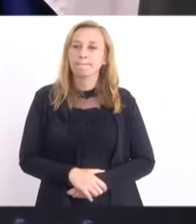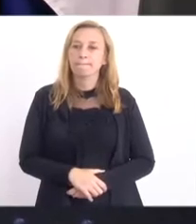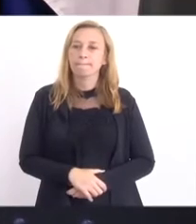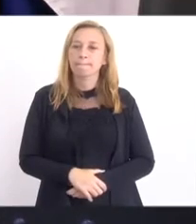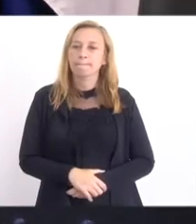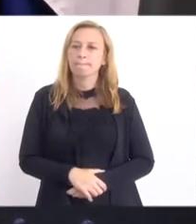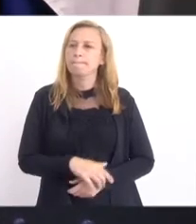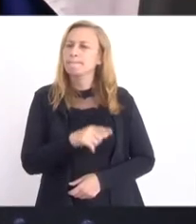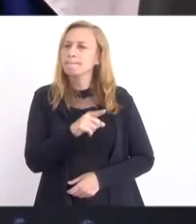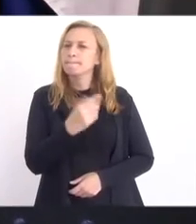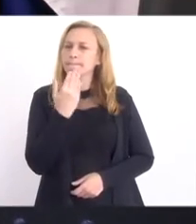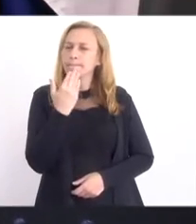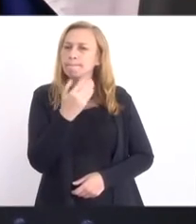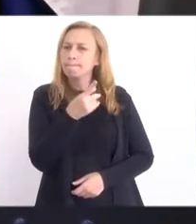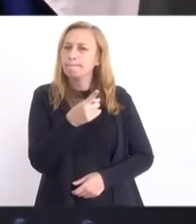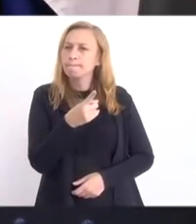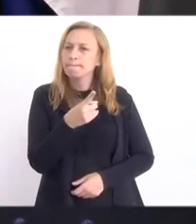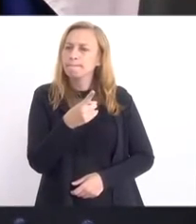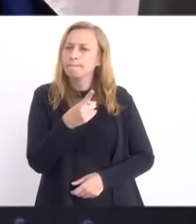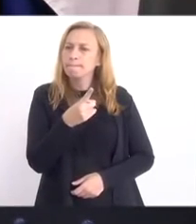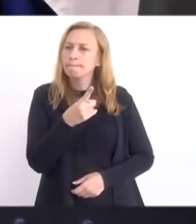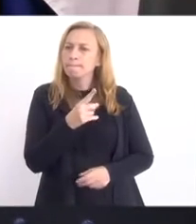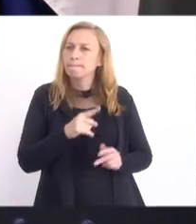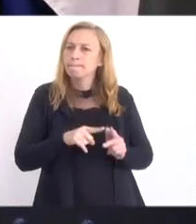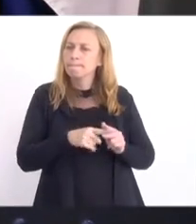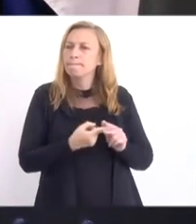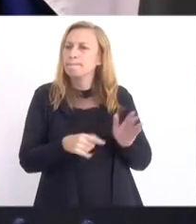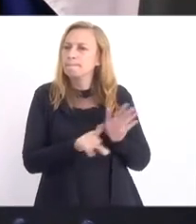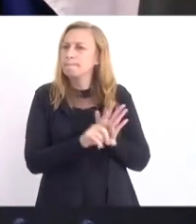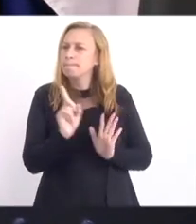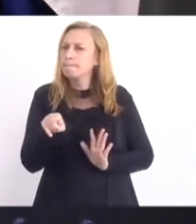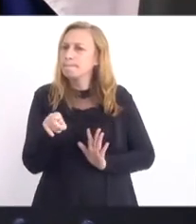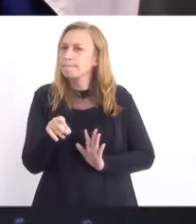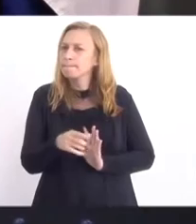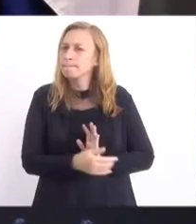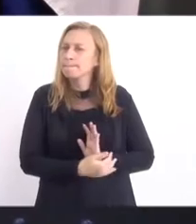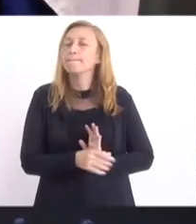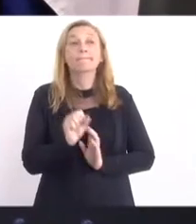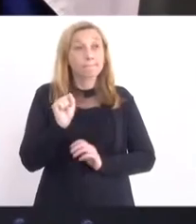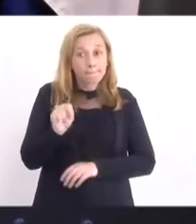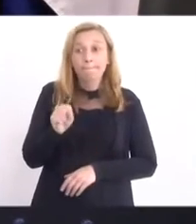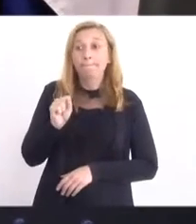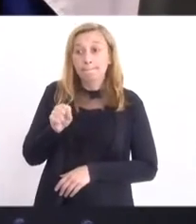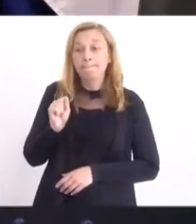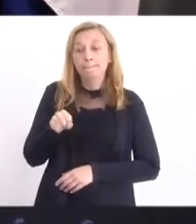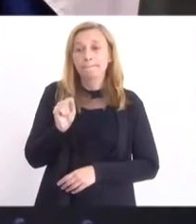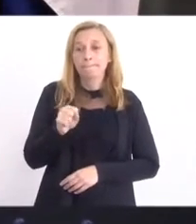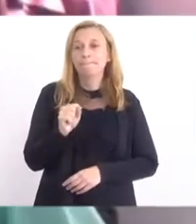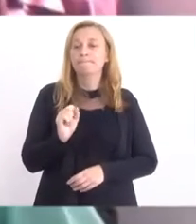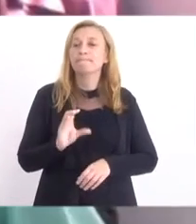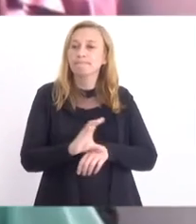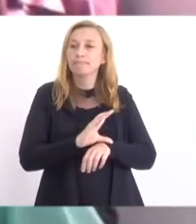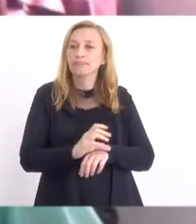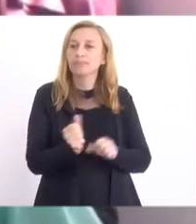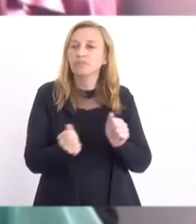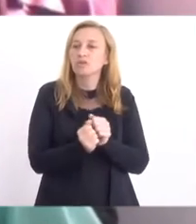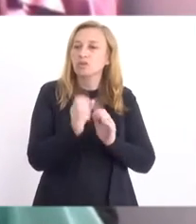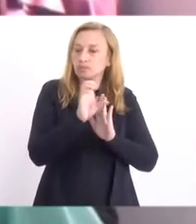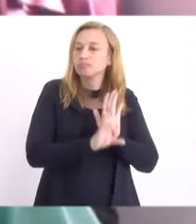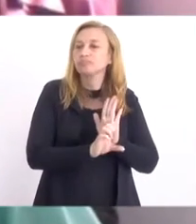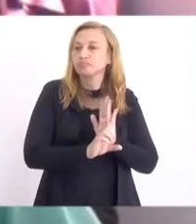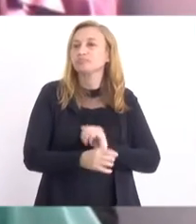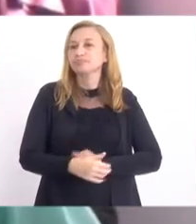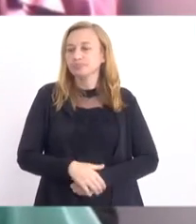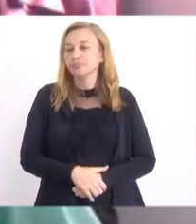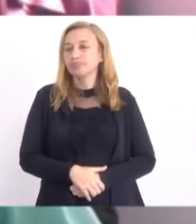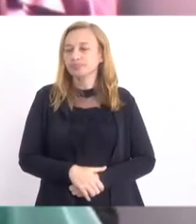Esse foi o texto que eu pedi para alterar a lei, não é isso, Mônica? É, é isso. Constitucionalidade com emenda, alterando a